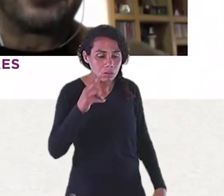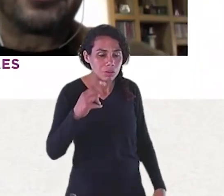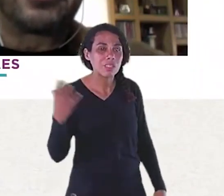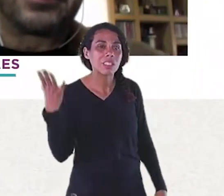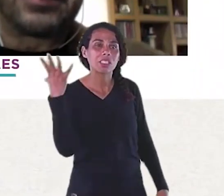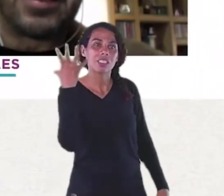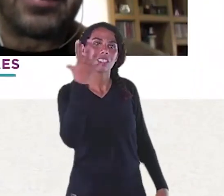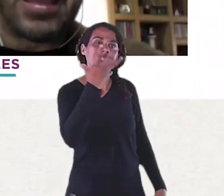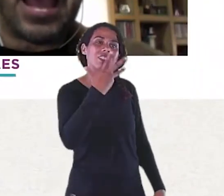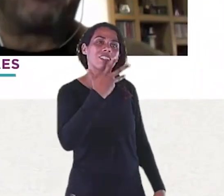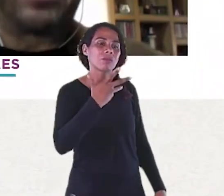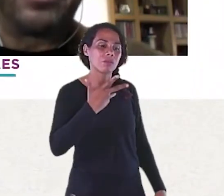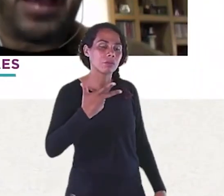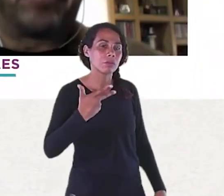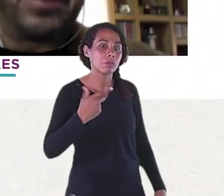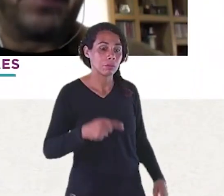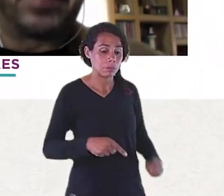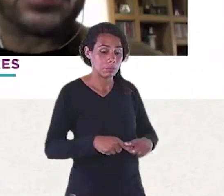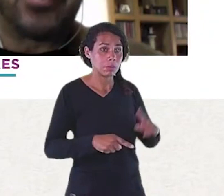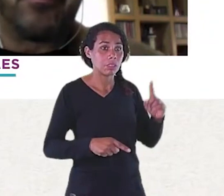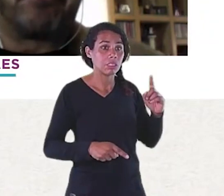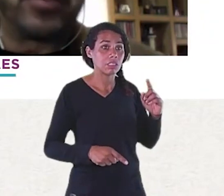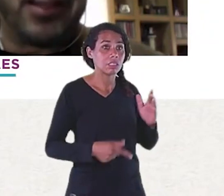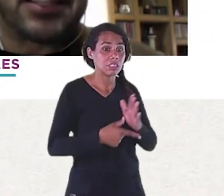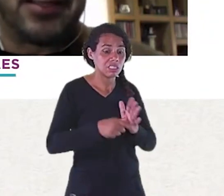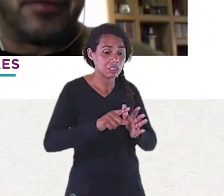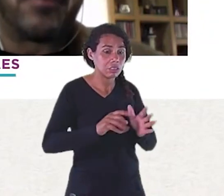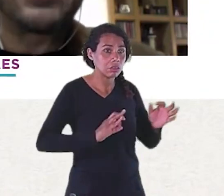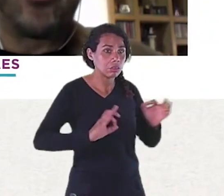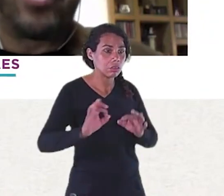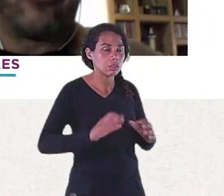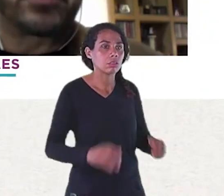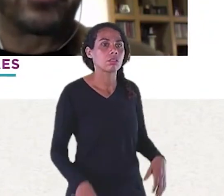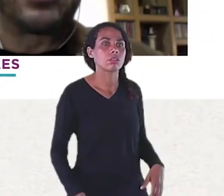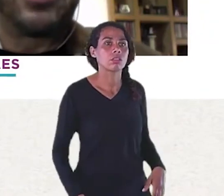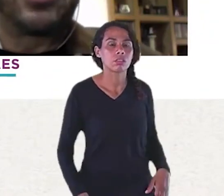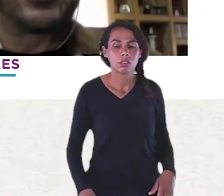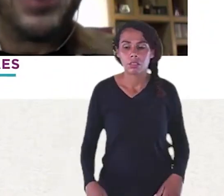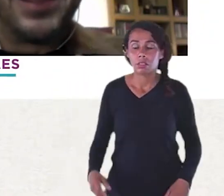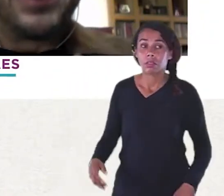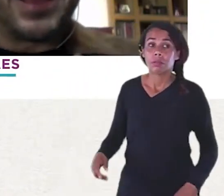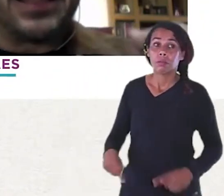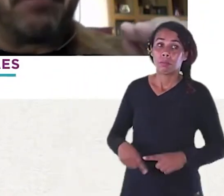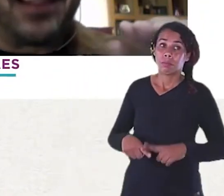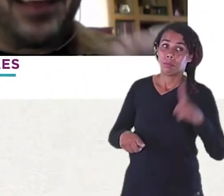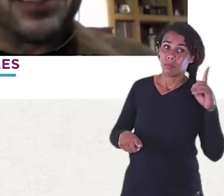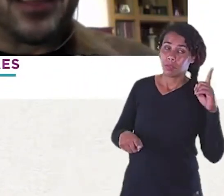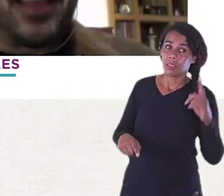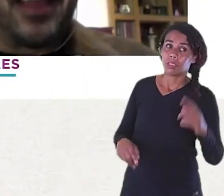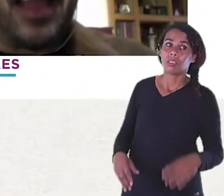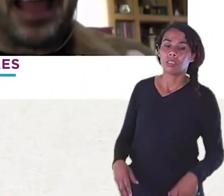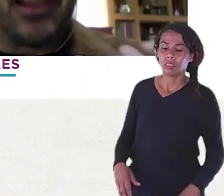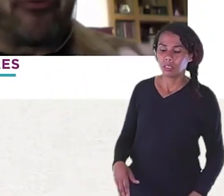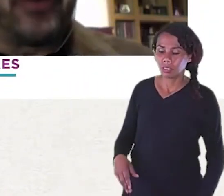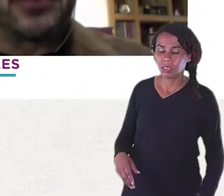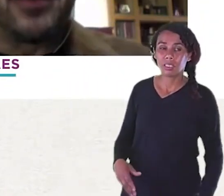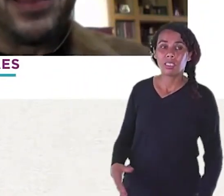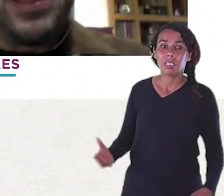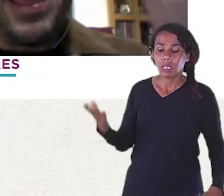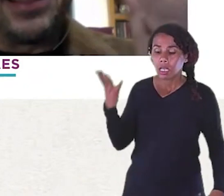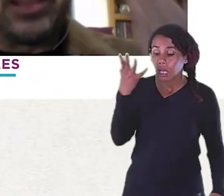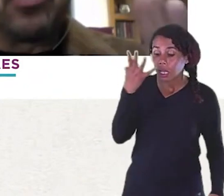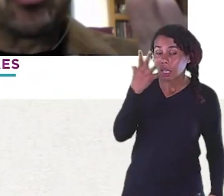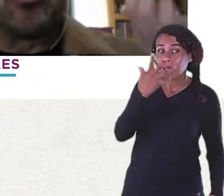Bem elaborado A primeira impressão Poderia ser Mas não é Afonso Porque é seguinte Naquela beleza Que tem Aquela